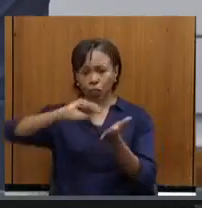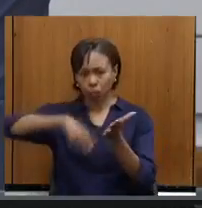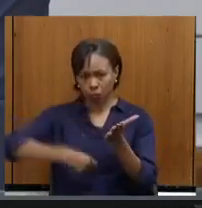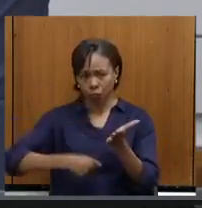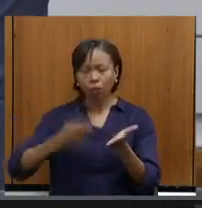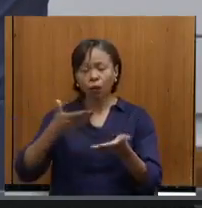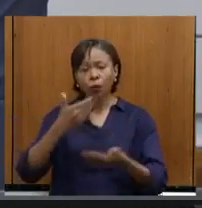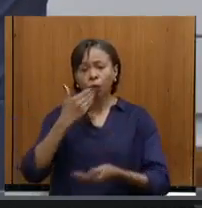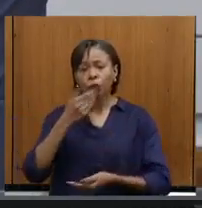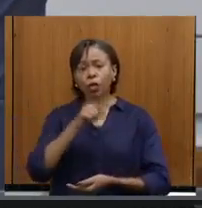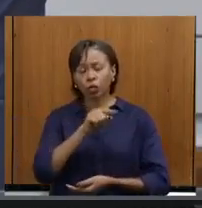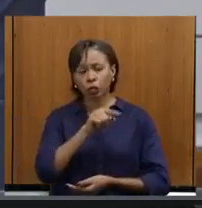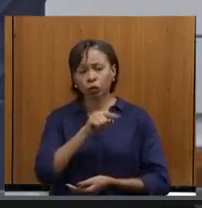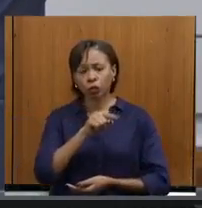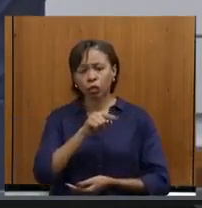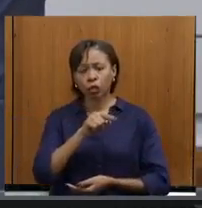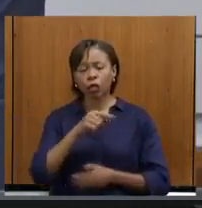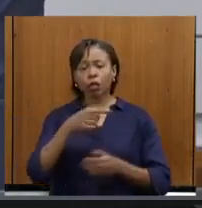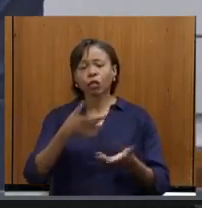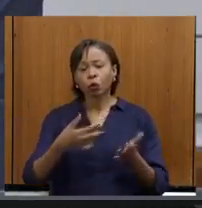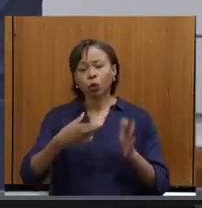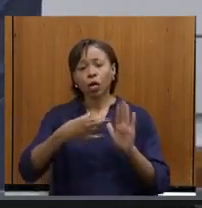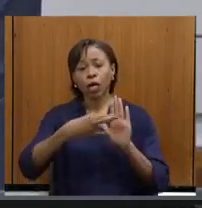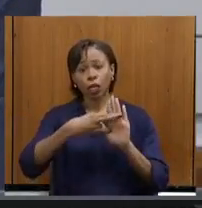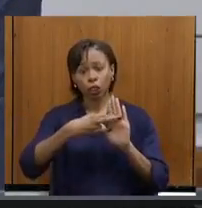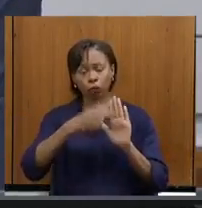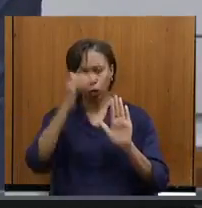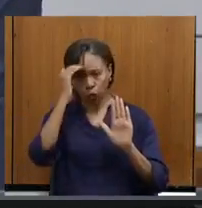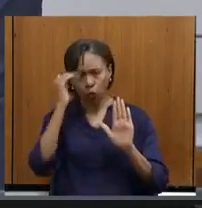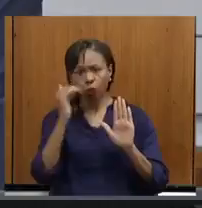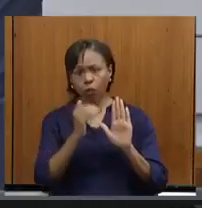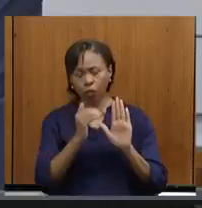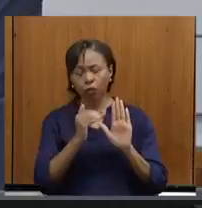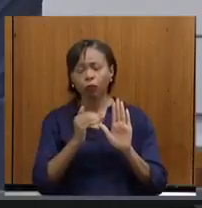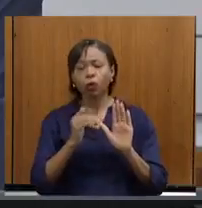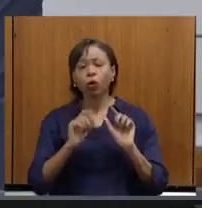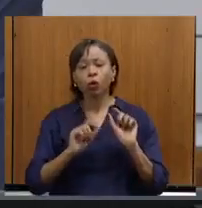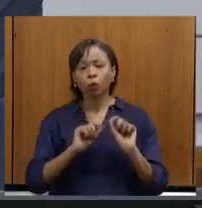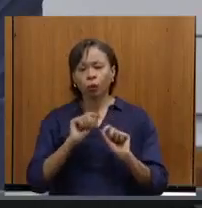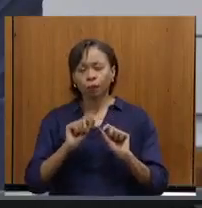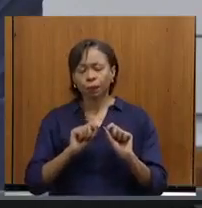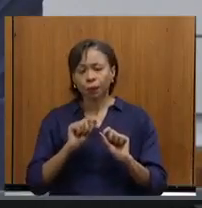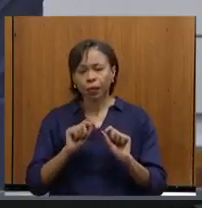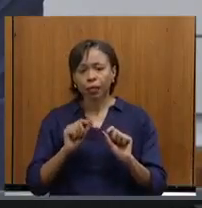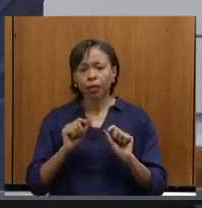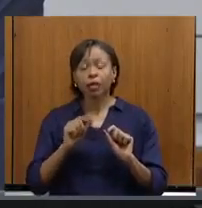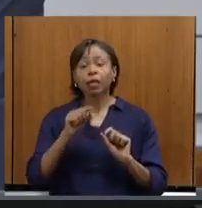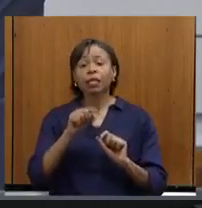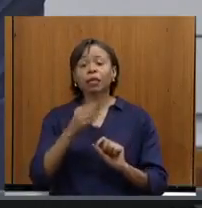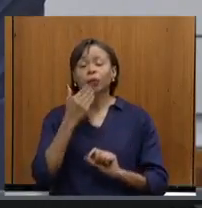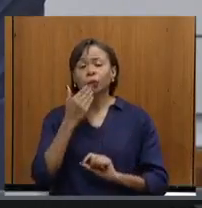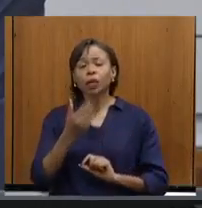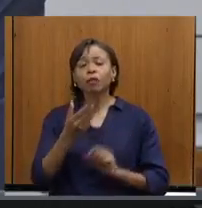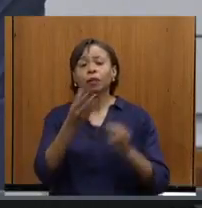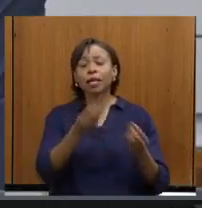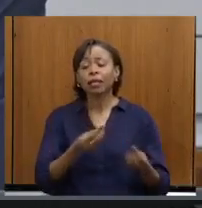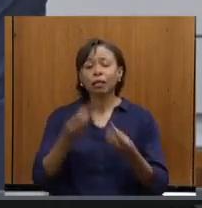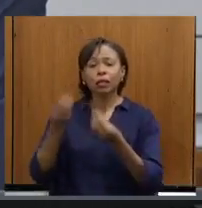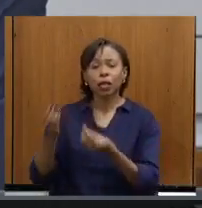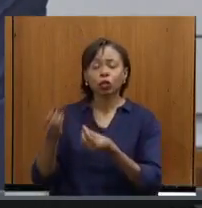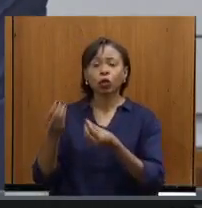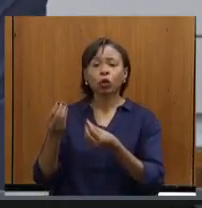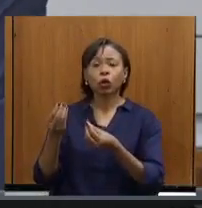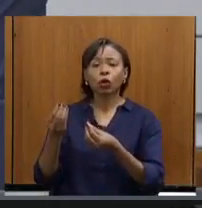requer a vossa excelência nos termos do regimento interno, que seja encaminhado ao Instituto